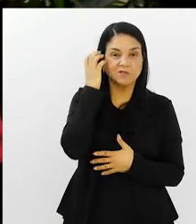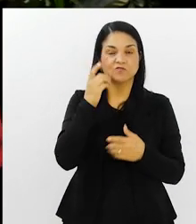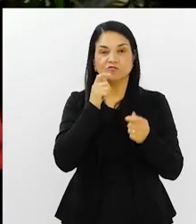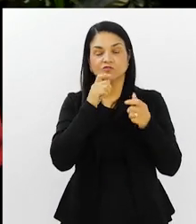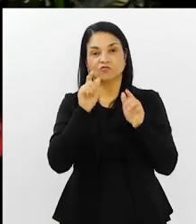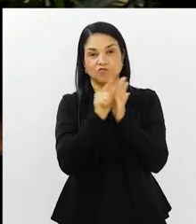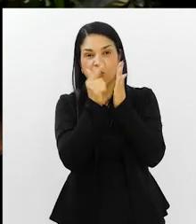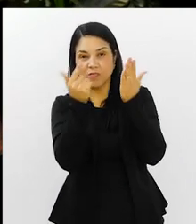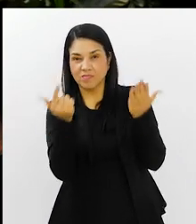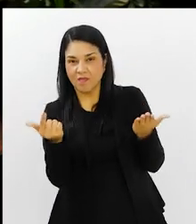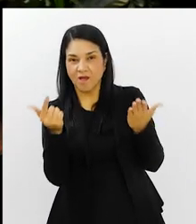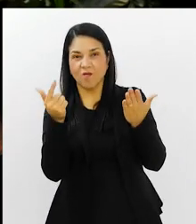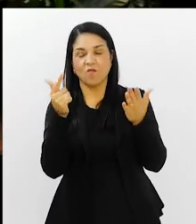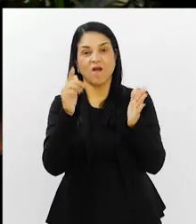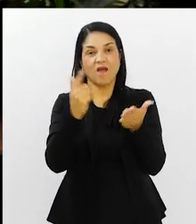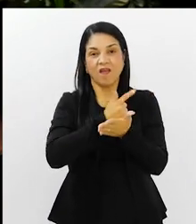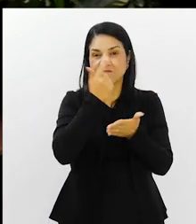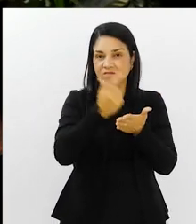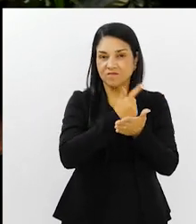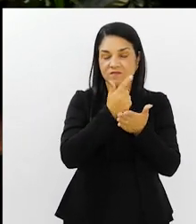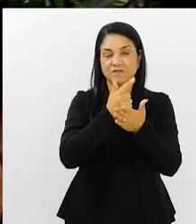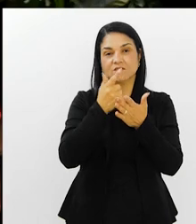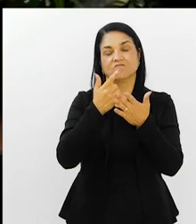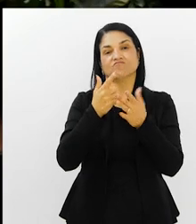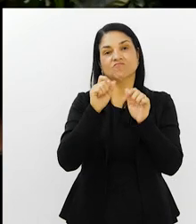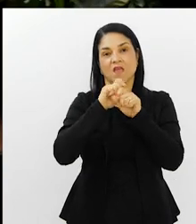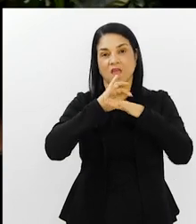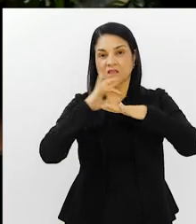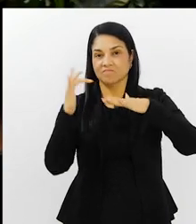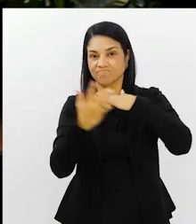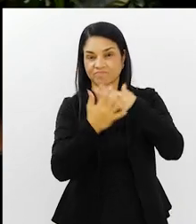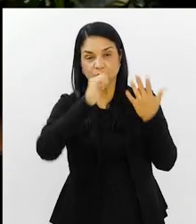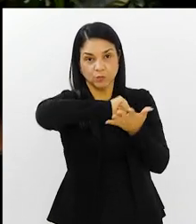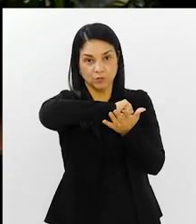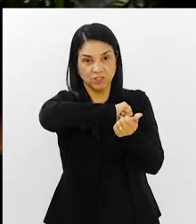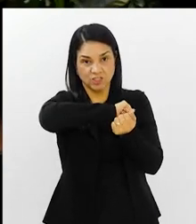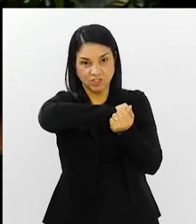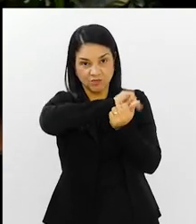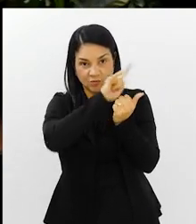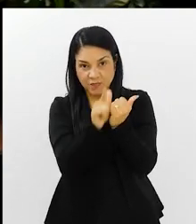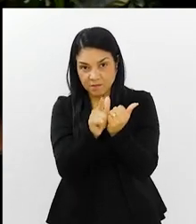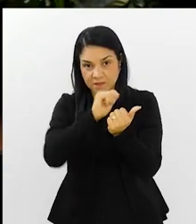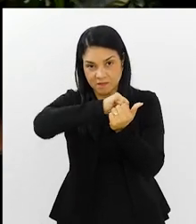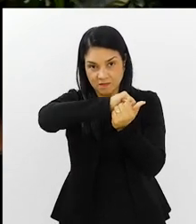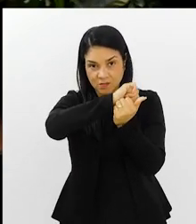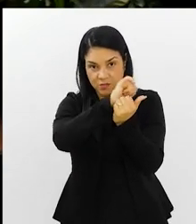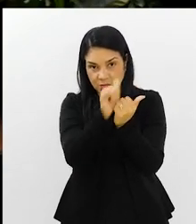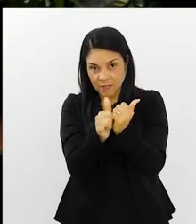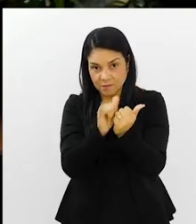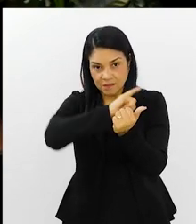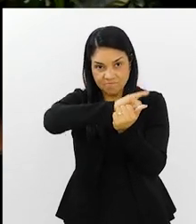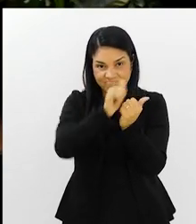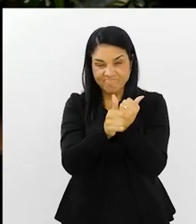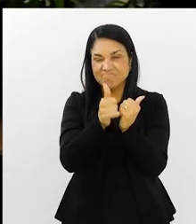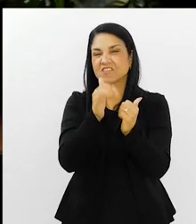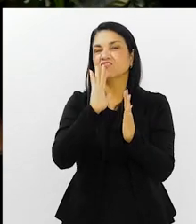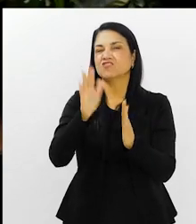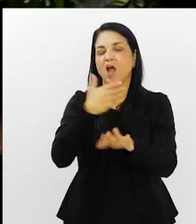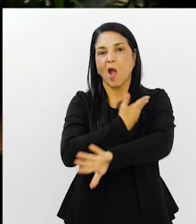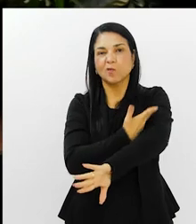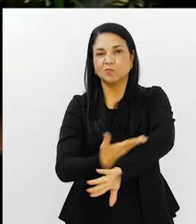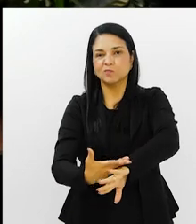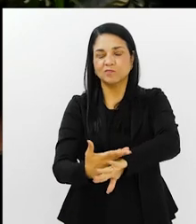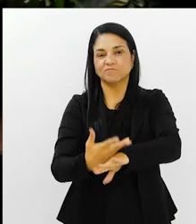dos jornais, das revistas, das redes sociais, do streaming, enfim, ele está acostumado a ver a